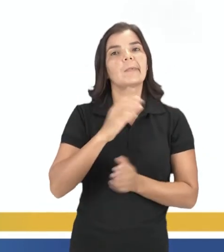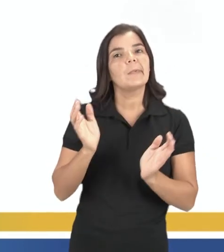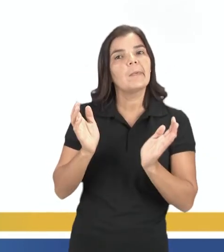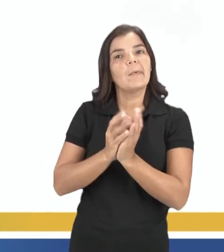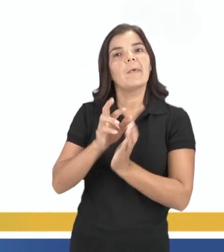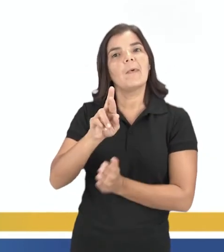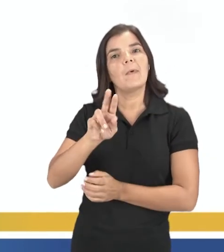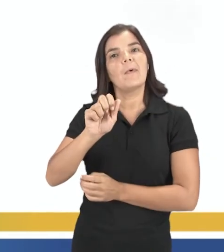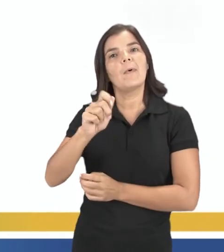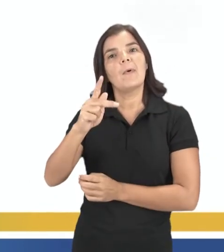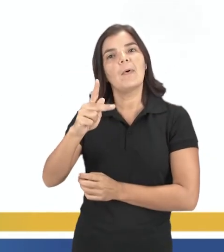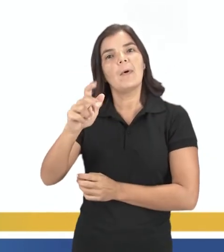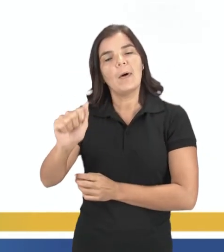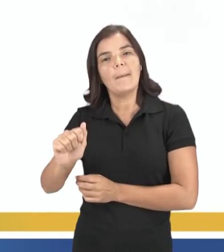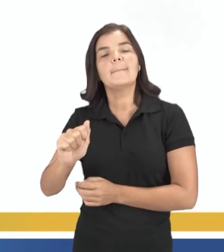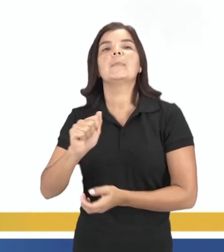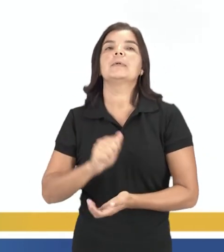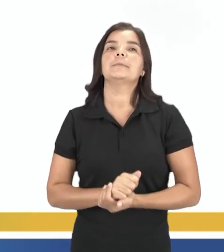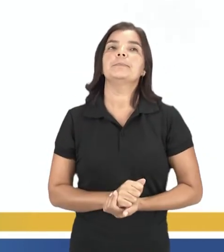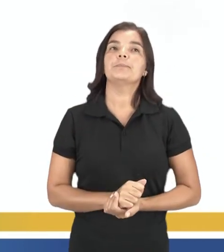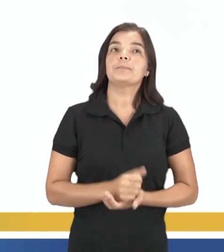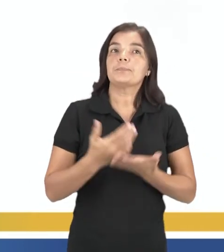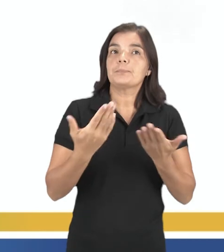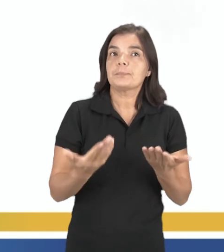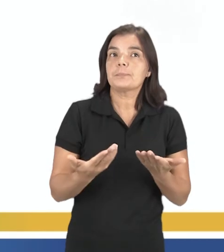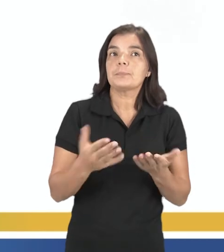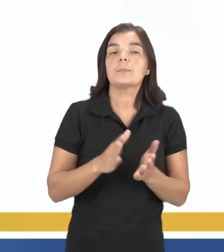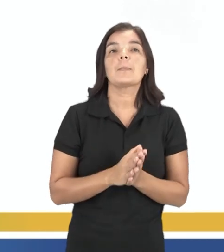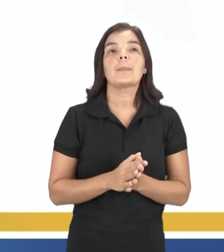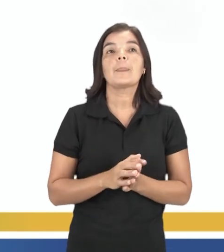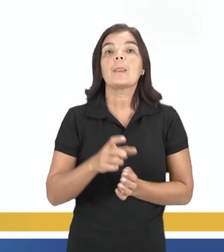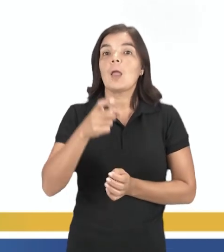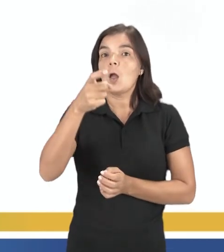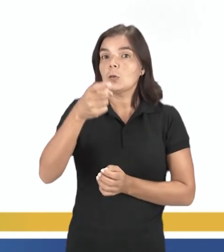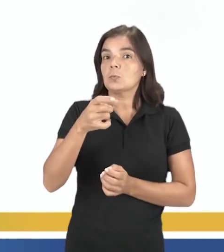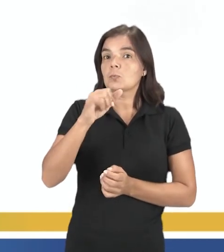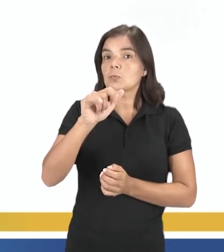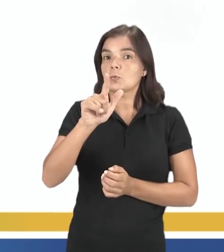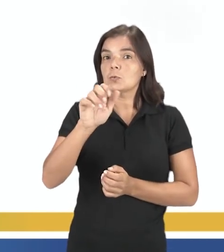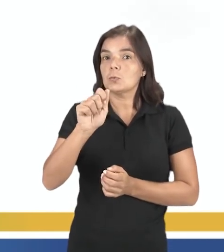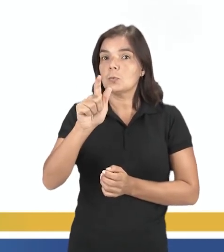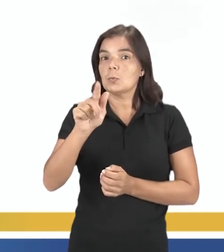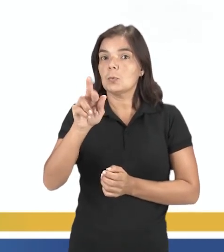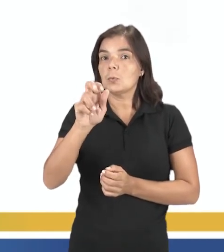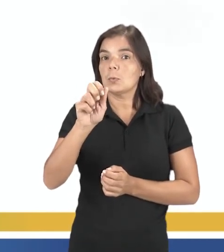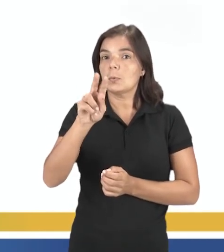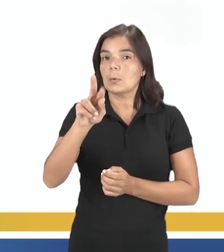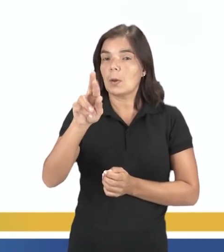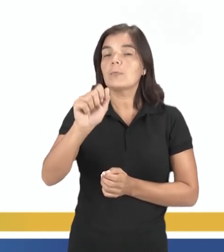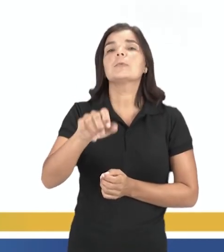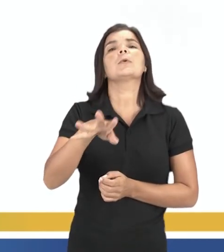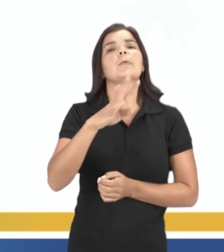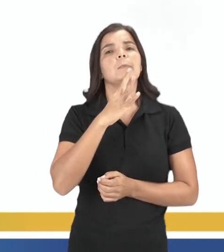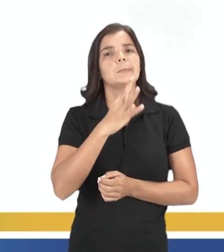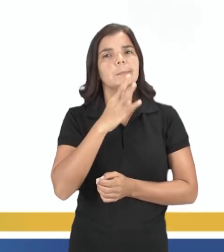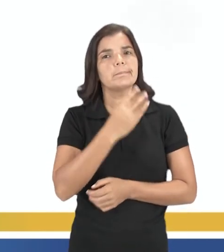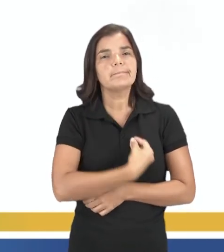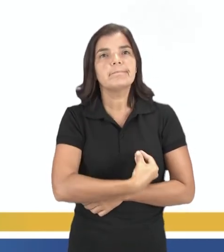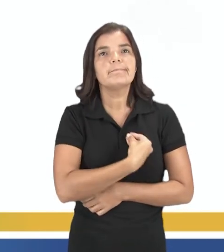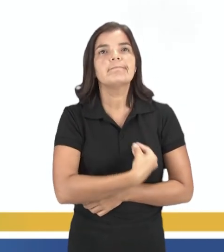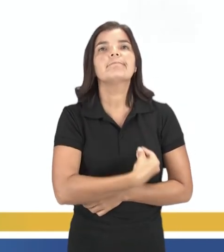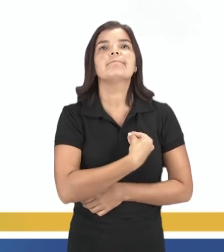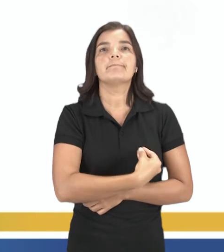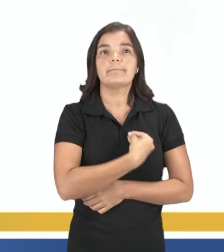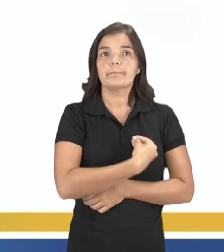grupo Rapa pelo Nordeste, certo? E a xilogravura, né? vai falando aqui que é uma expressão artística muito presente